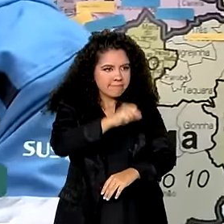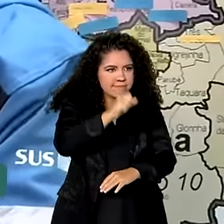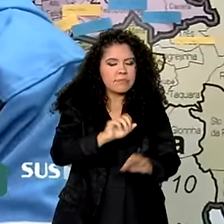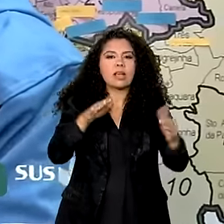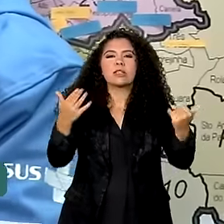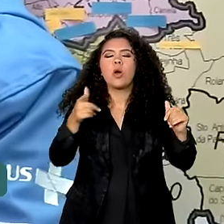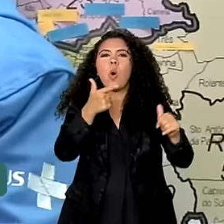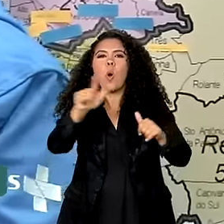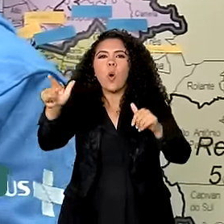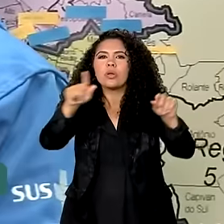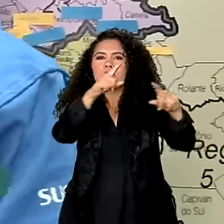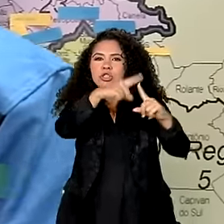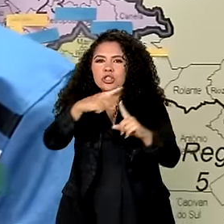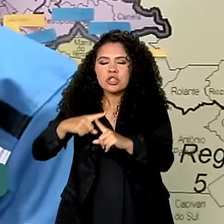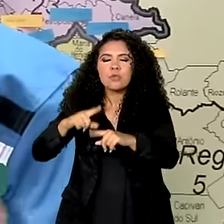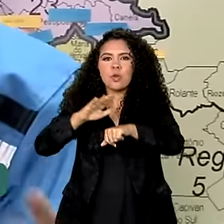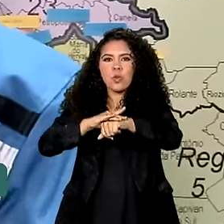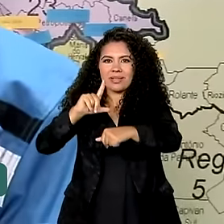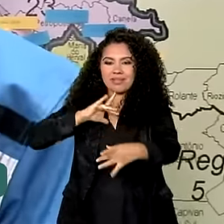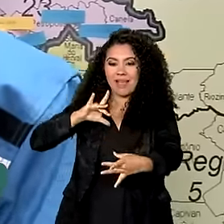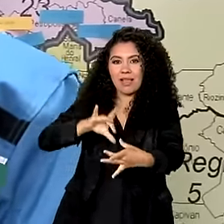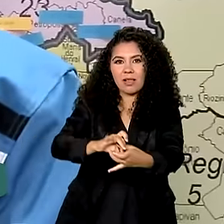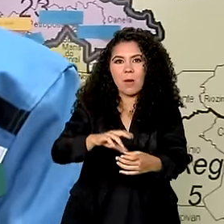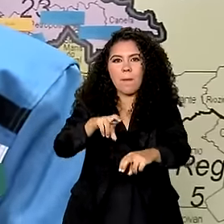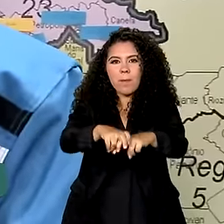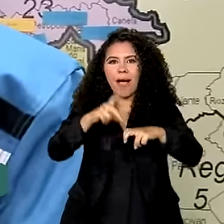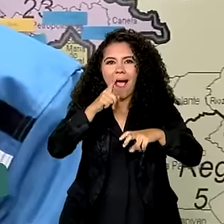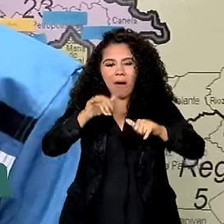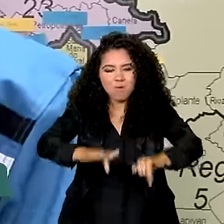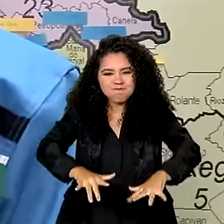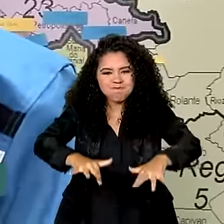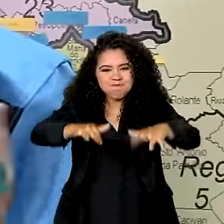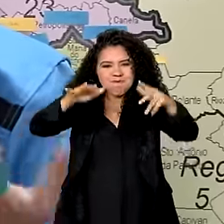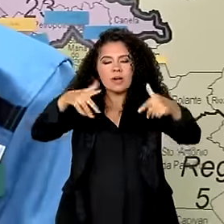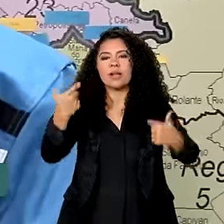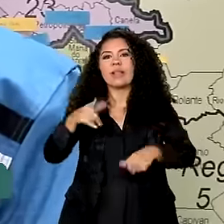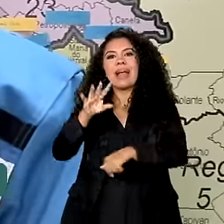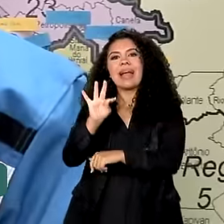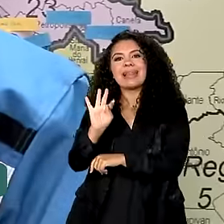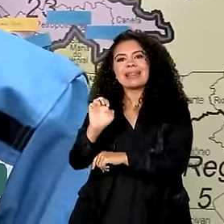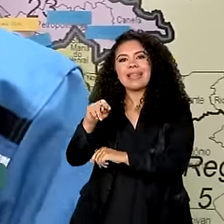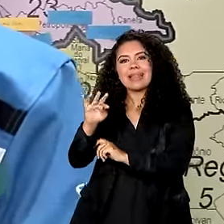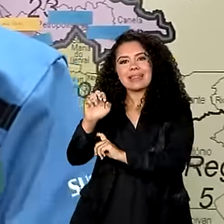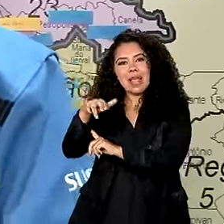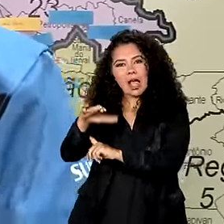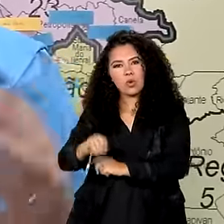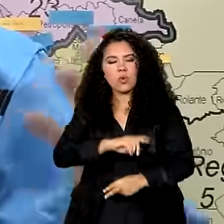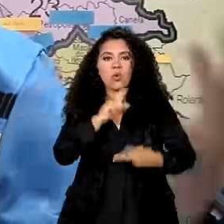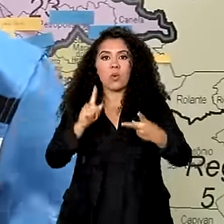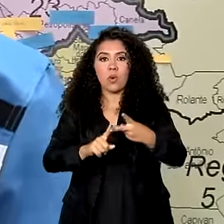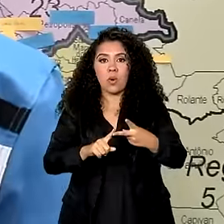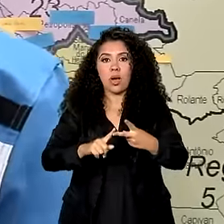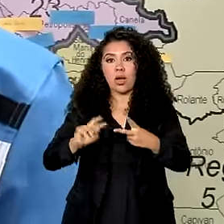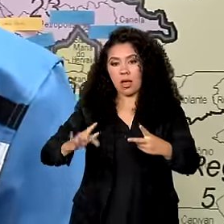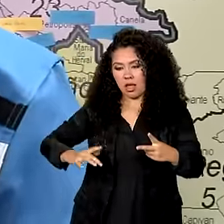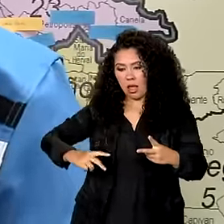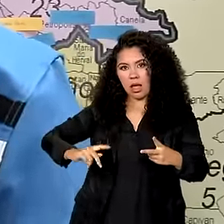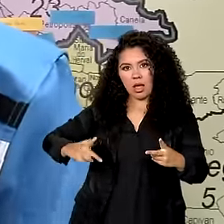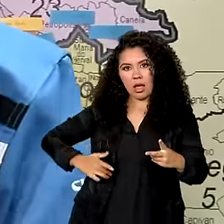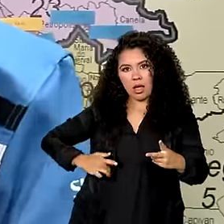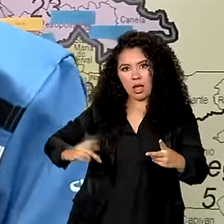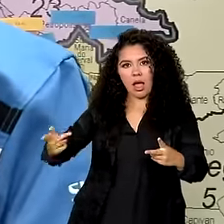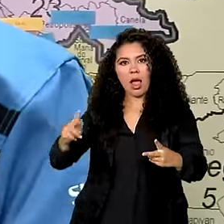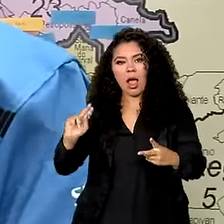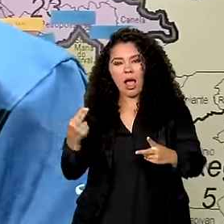relacionadas à enchente, aí a gente destaca principalmente o tétano, hepatite A, tem também as